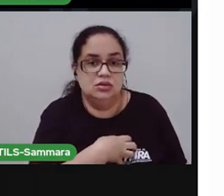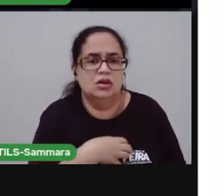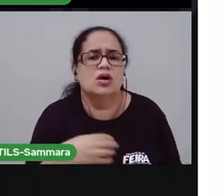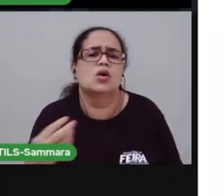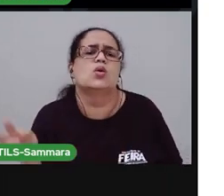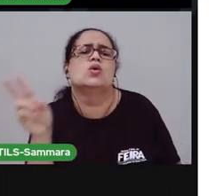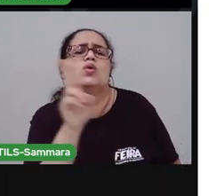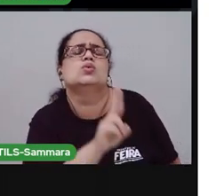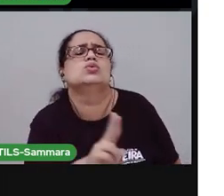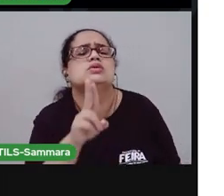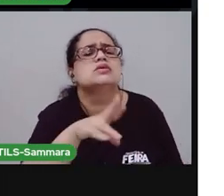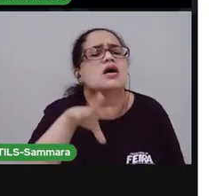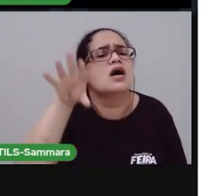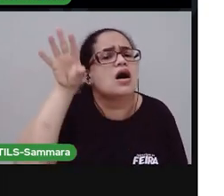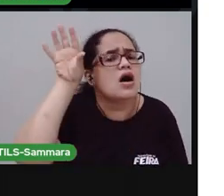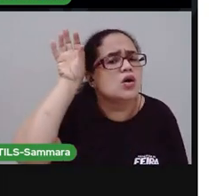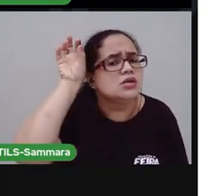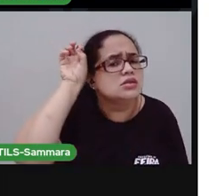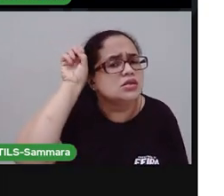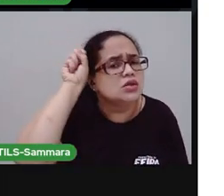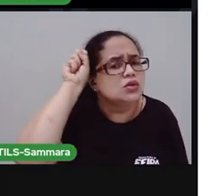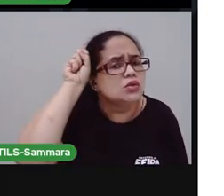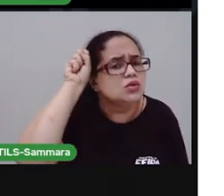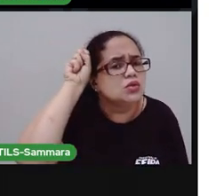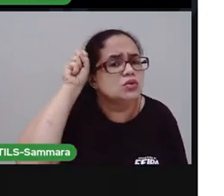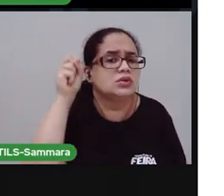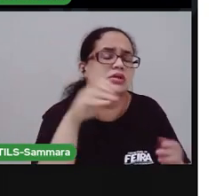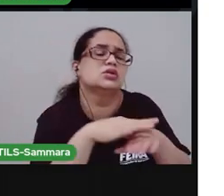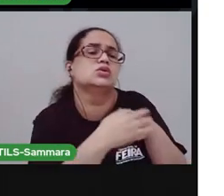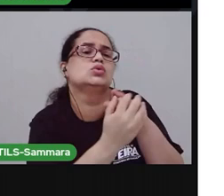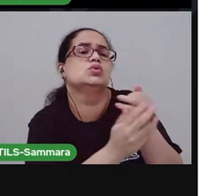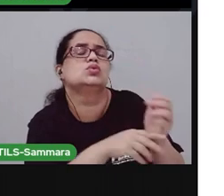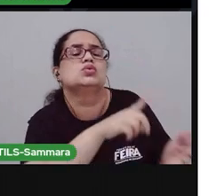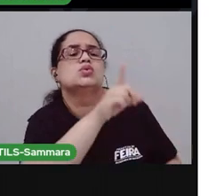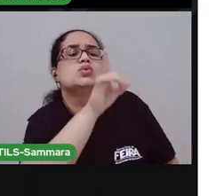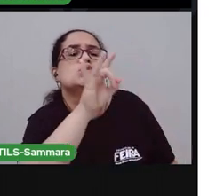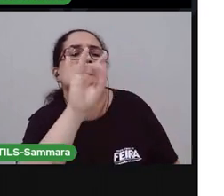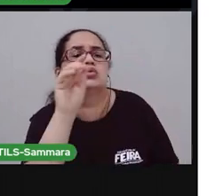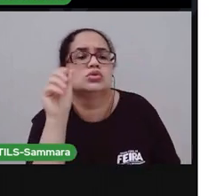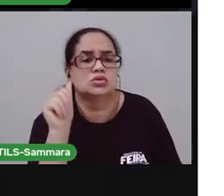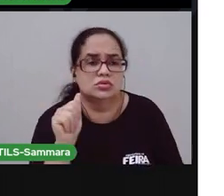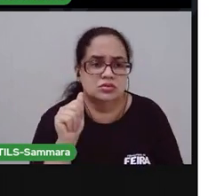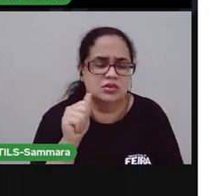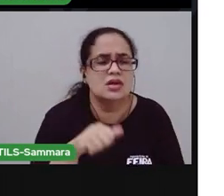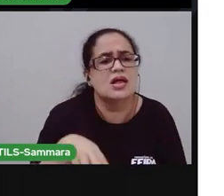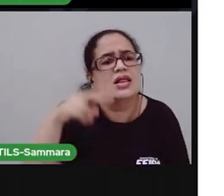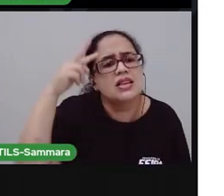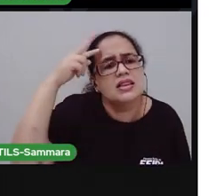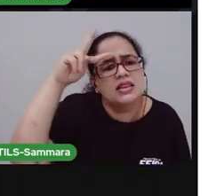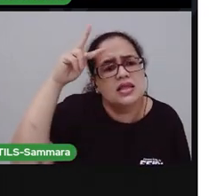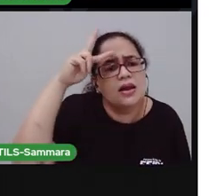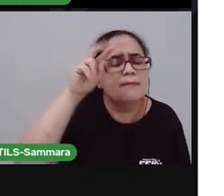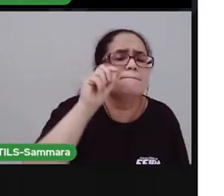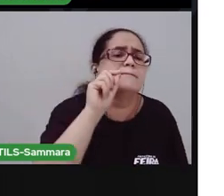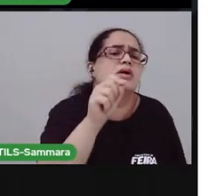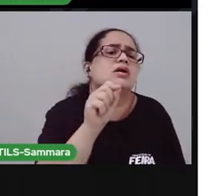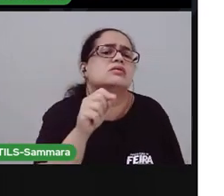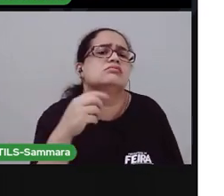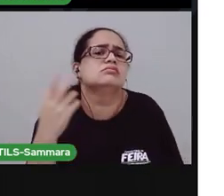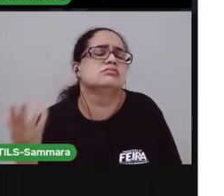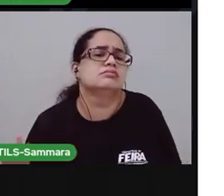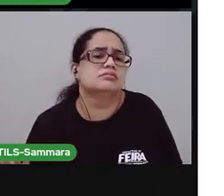Como você utiliza a audição e o tato no seu dia a dia? Você lembra pra que eles servem?